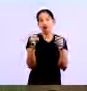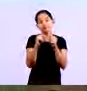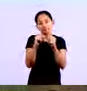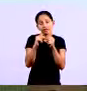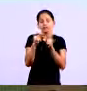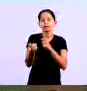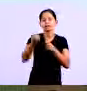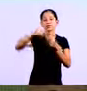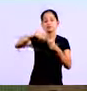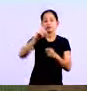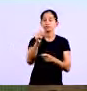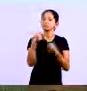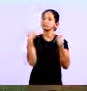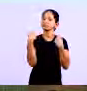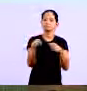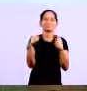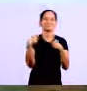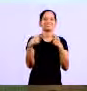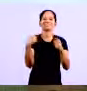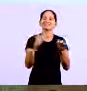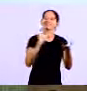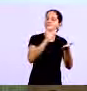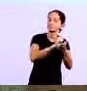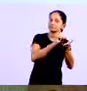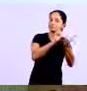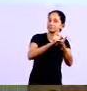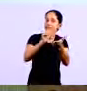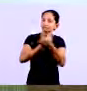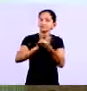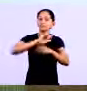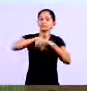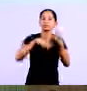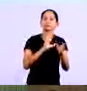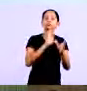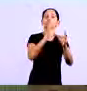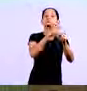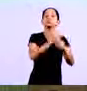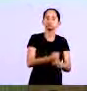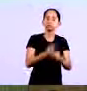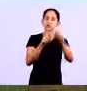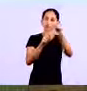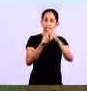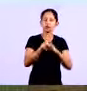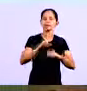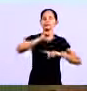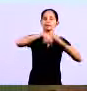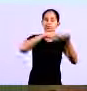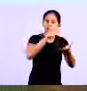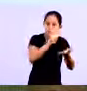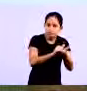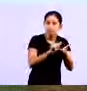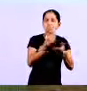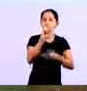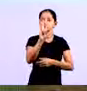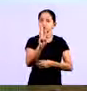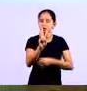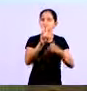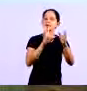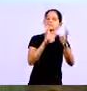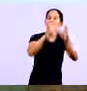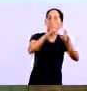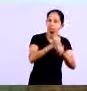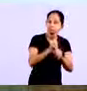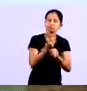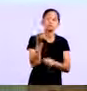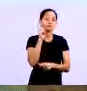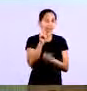para a organização, que ela tem que ter um controle sobre isso, para ela saber quanto ela tem para receber e automaticamente, somando isso ao que ela já tem em caixa, saber se aquele